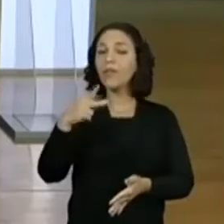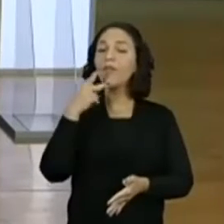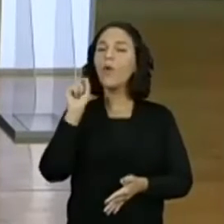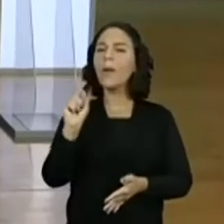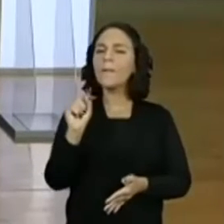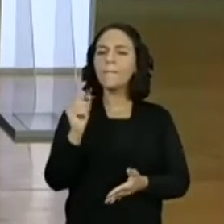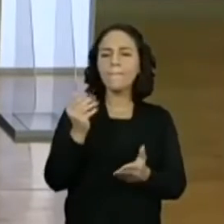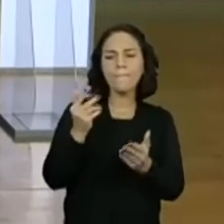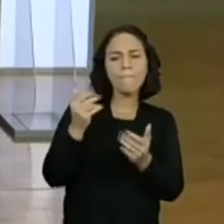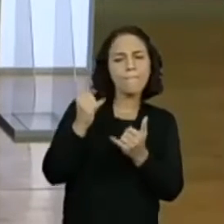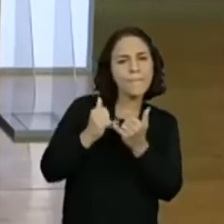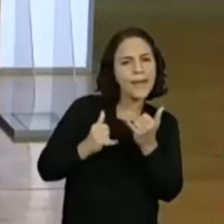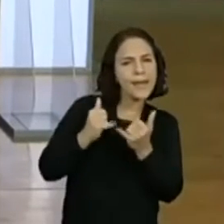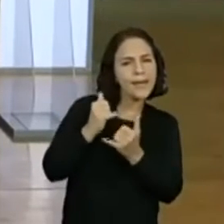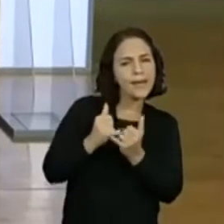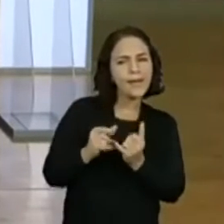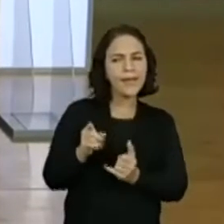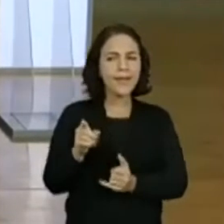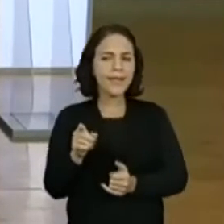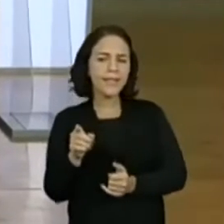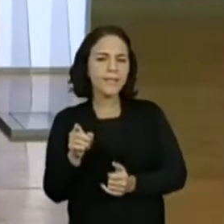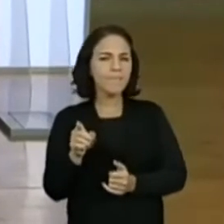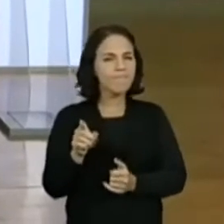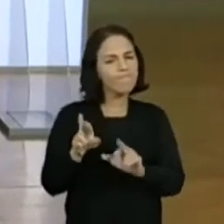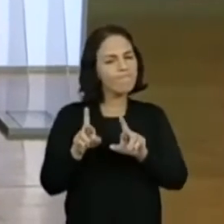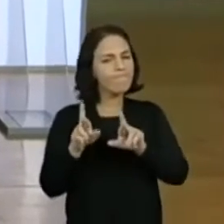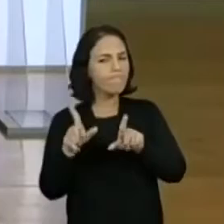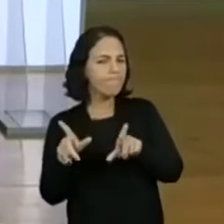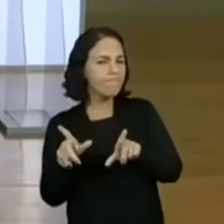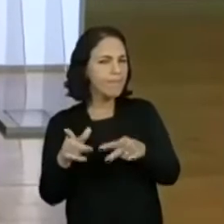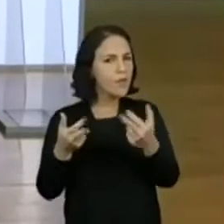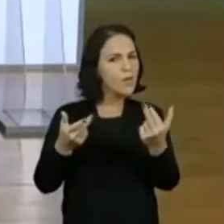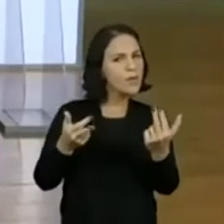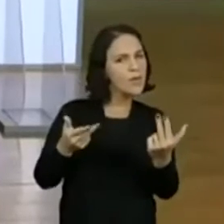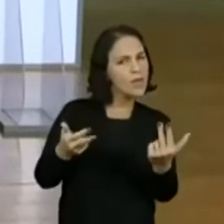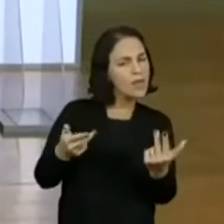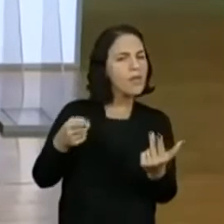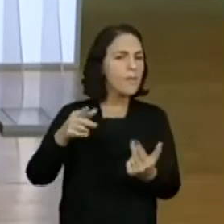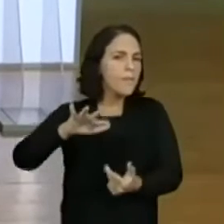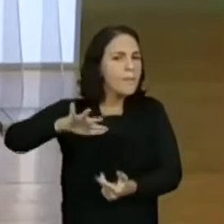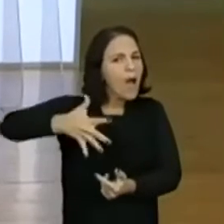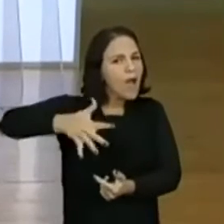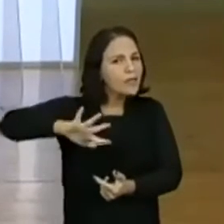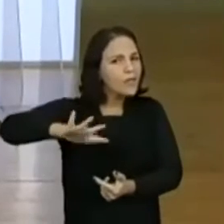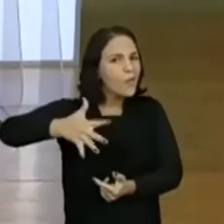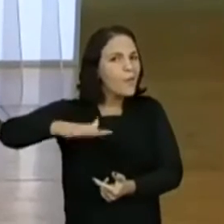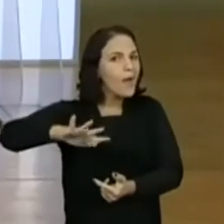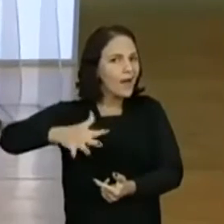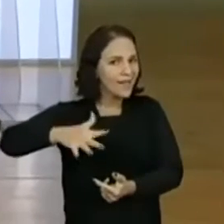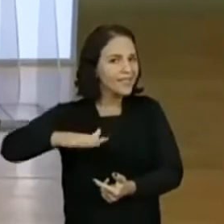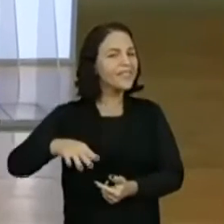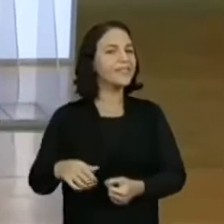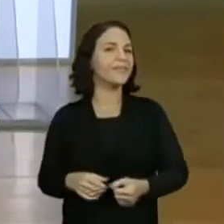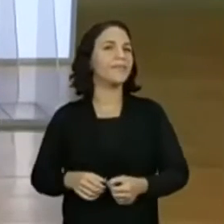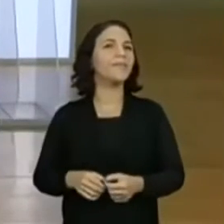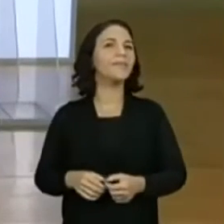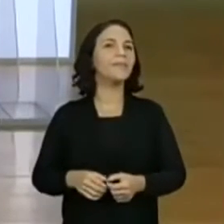semelhança ou por diferença. O que mais que vocês sabem sobre estimativa?